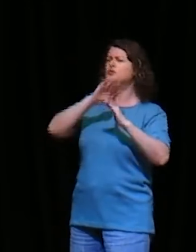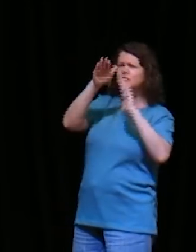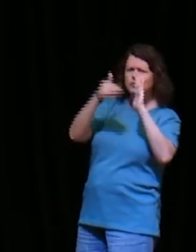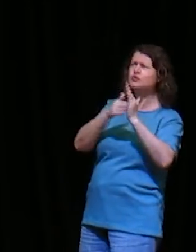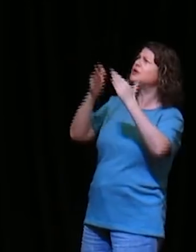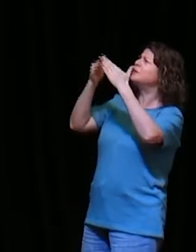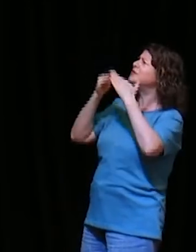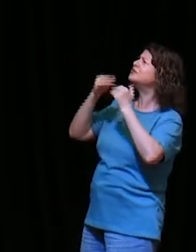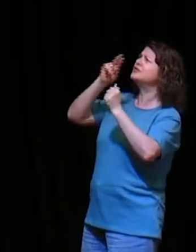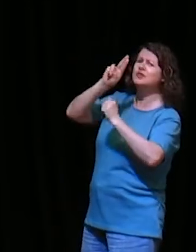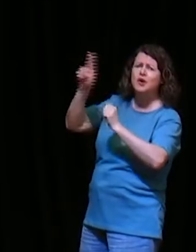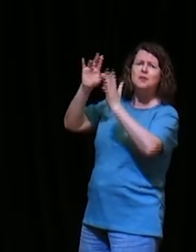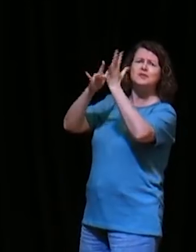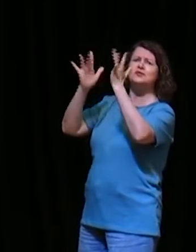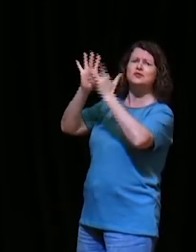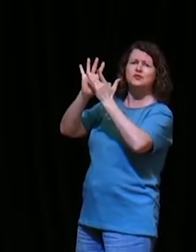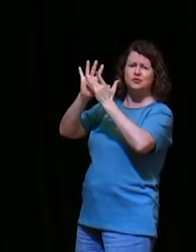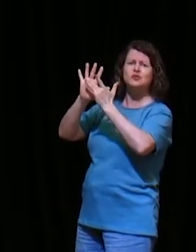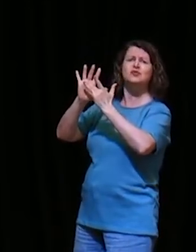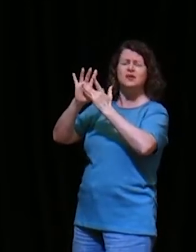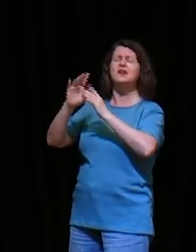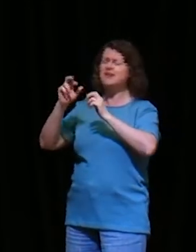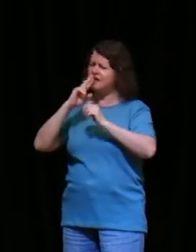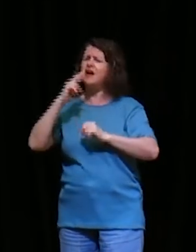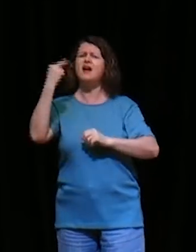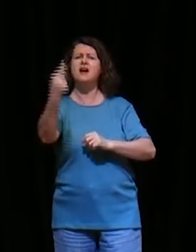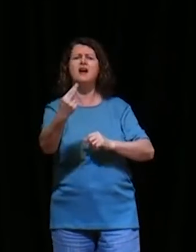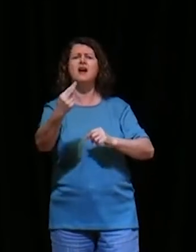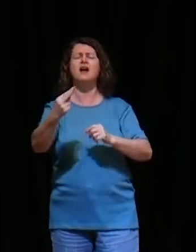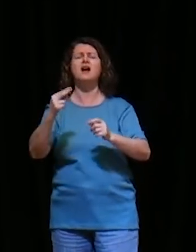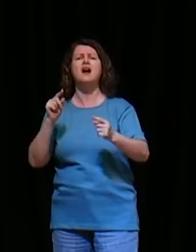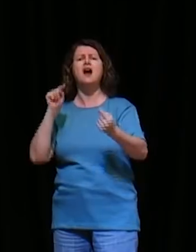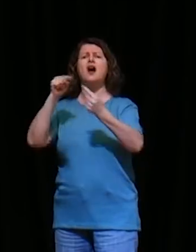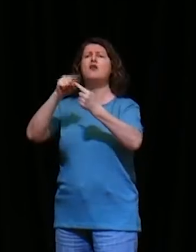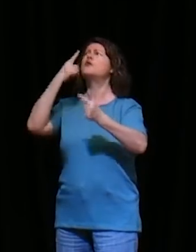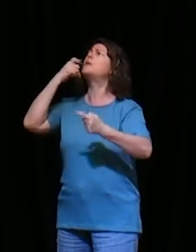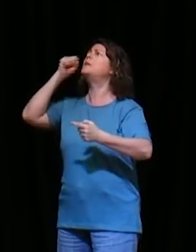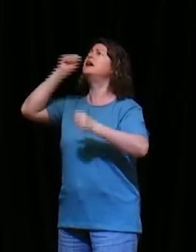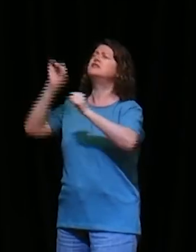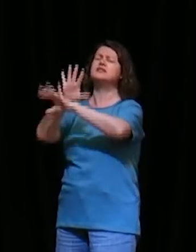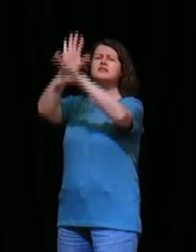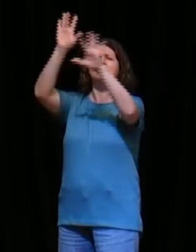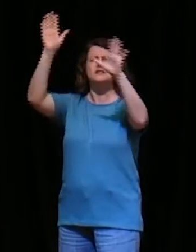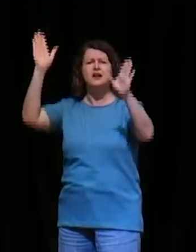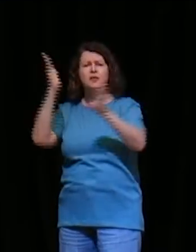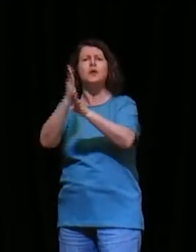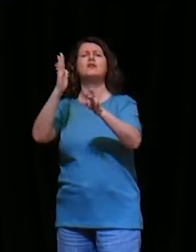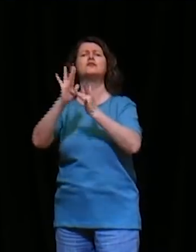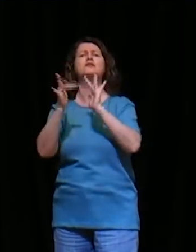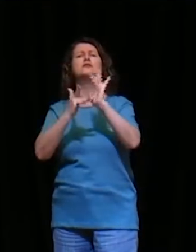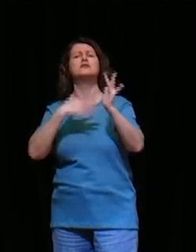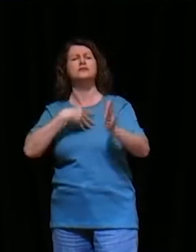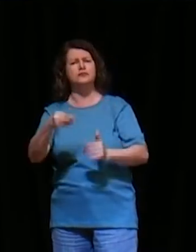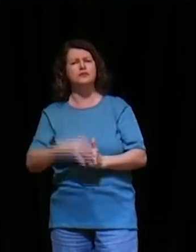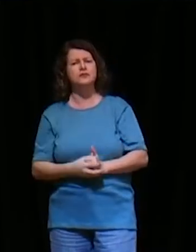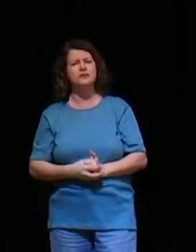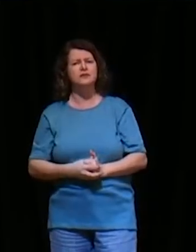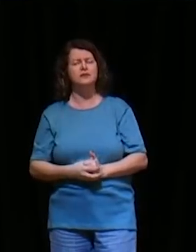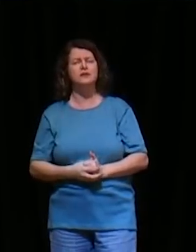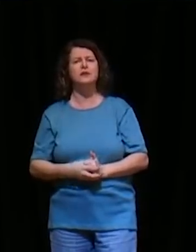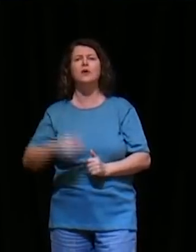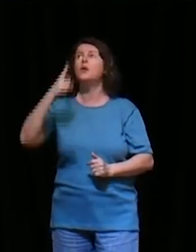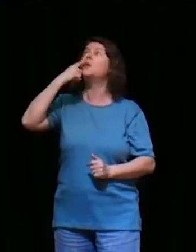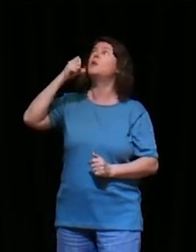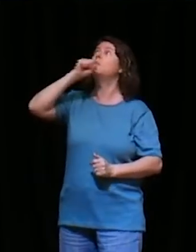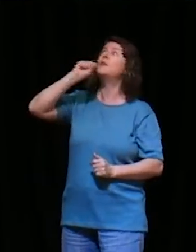Pai, seja glorificado no Filho, se pedires alguma coisa, em meu nome, eu farei, querido, o Pai, é glorificado no Filho, só